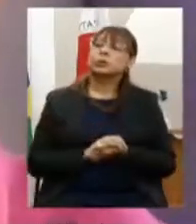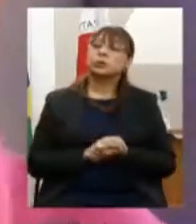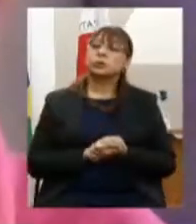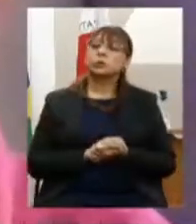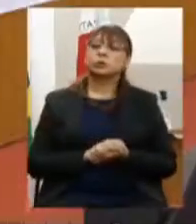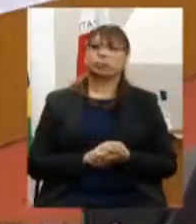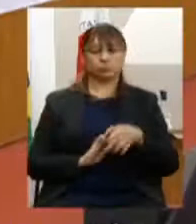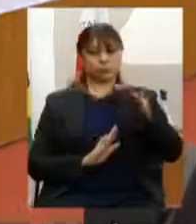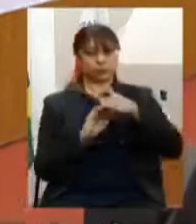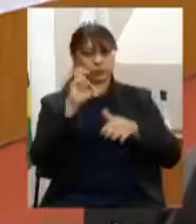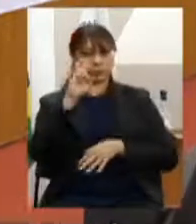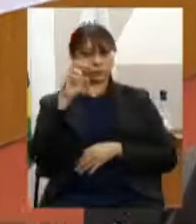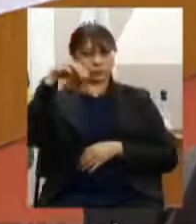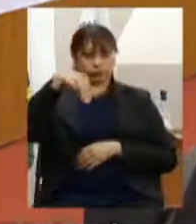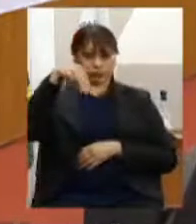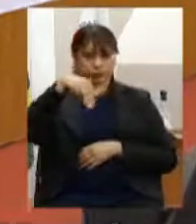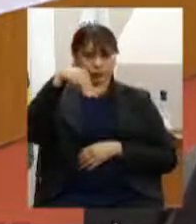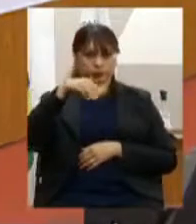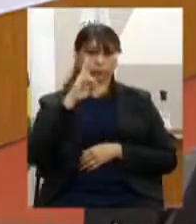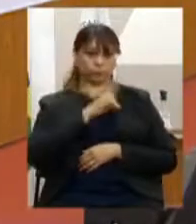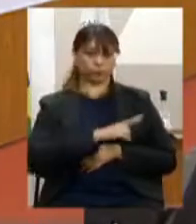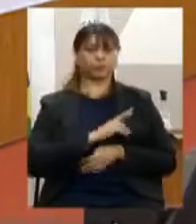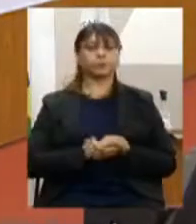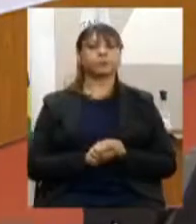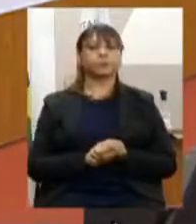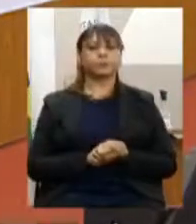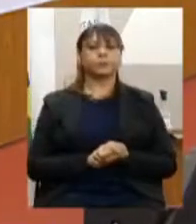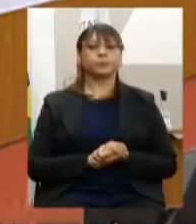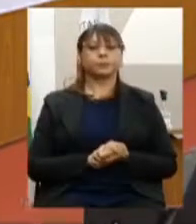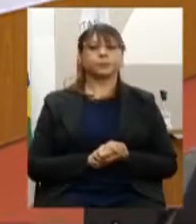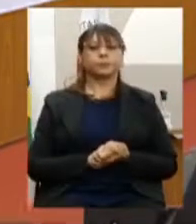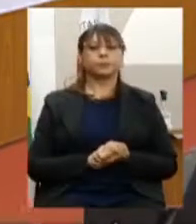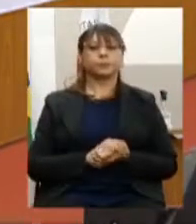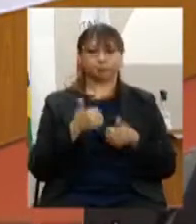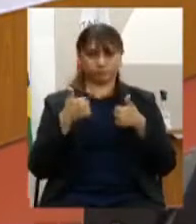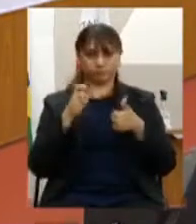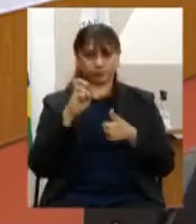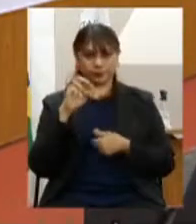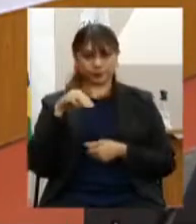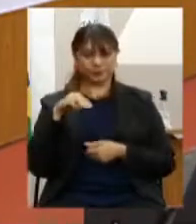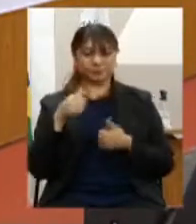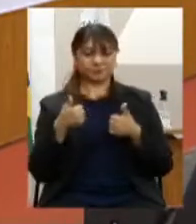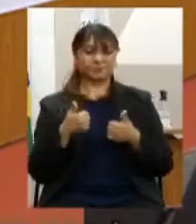Cinco minutos. A Meire falou cinco minutos? Sim.